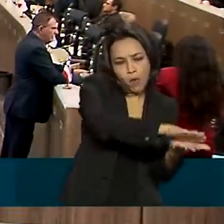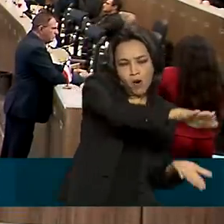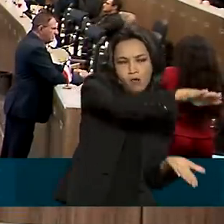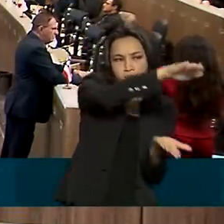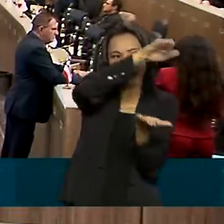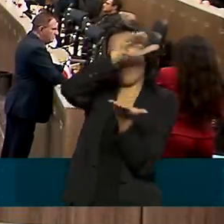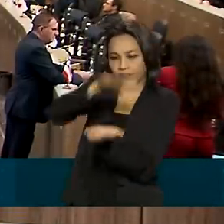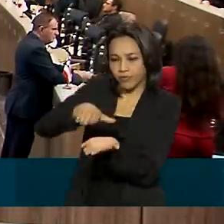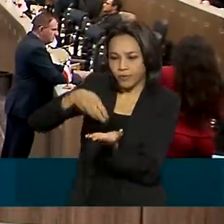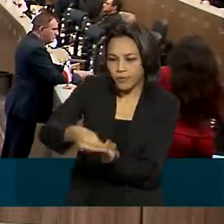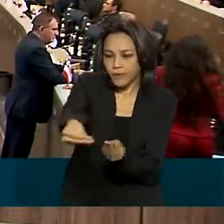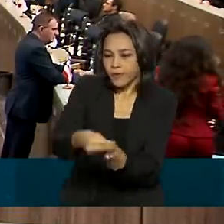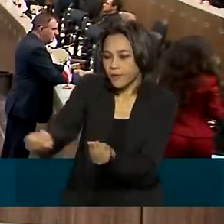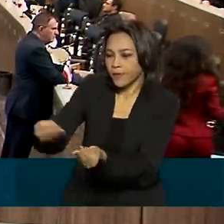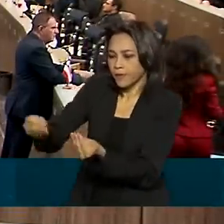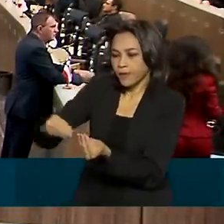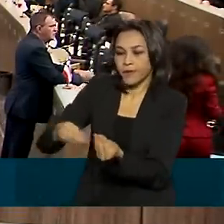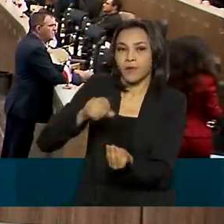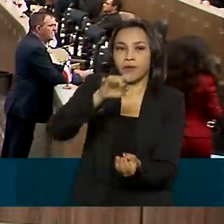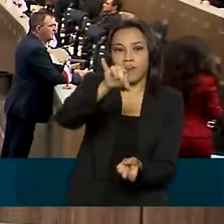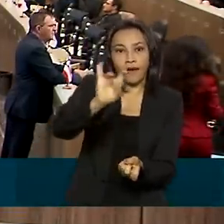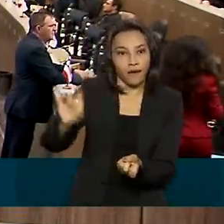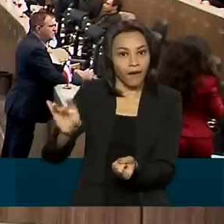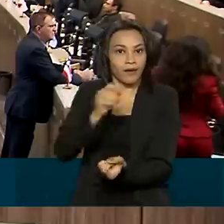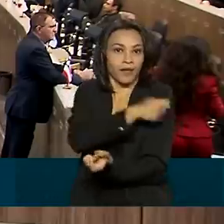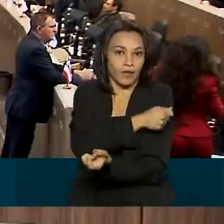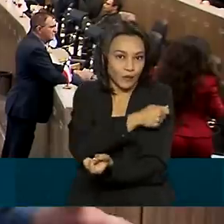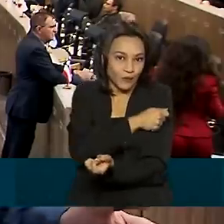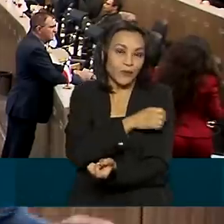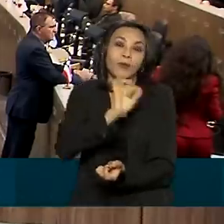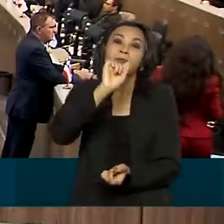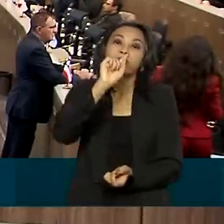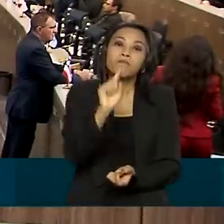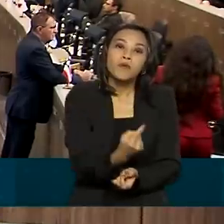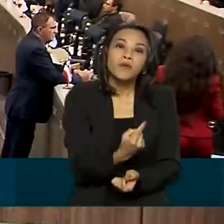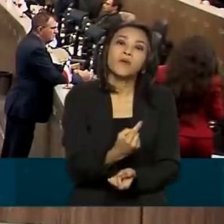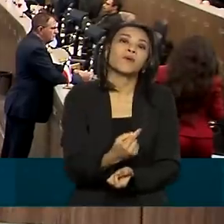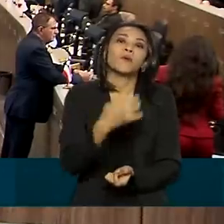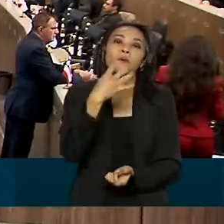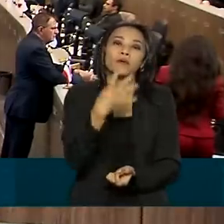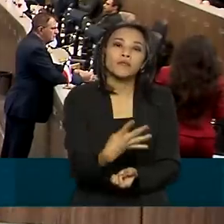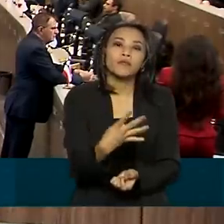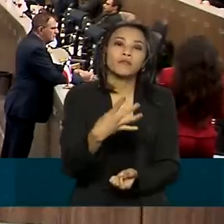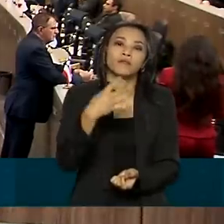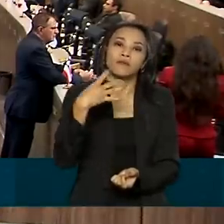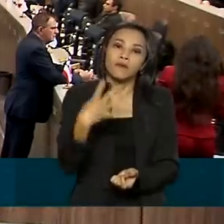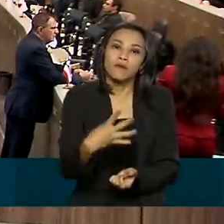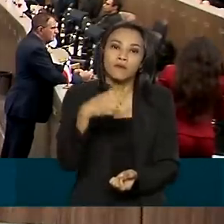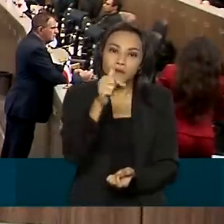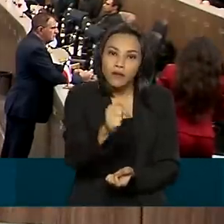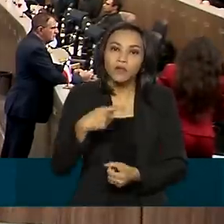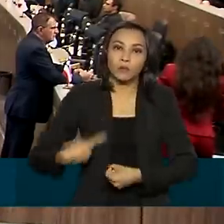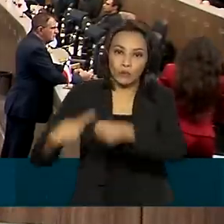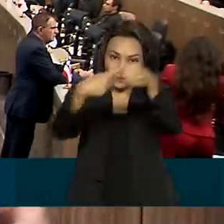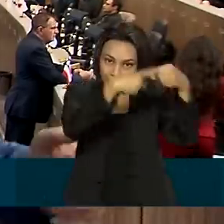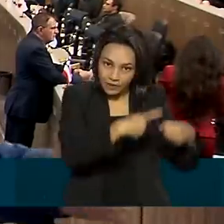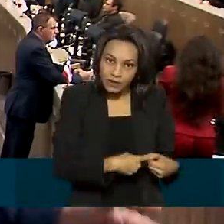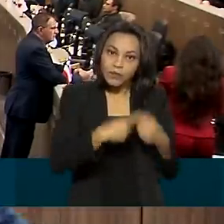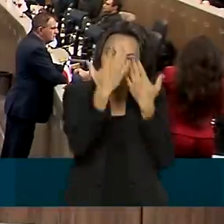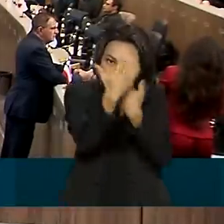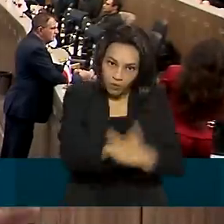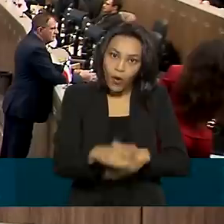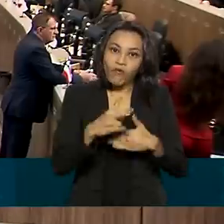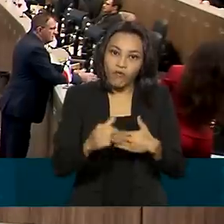dos alunos, em cada um dos 1.747 municípios em que serão aplicados o exame, a toda uma